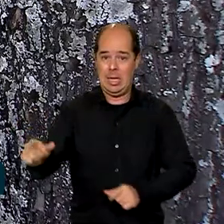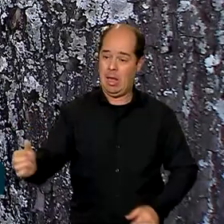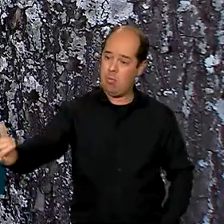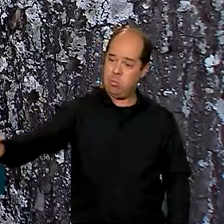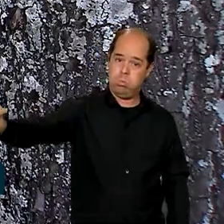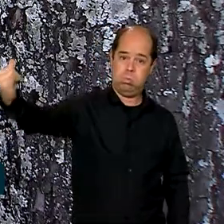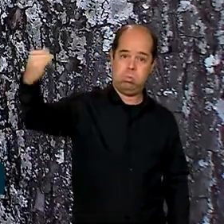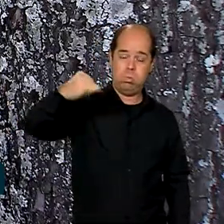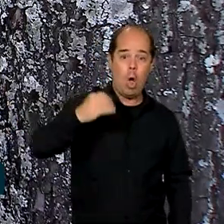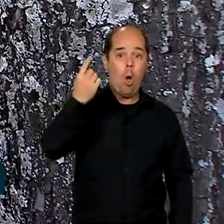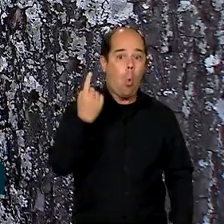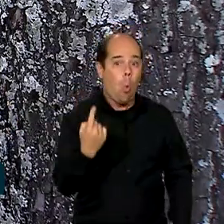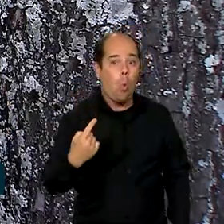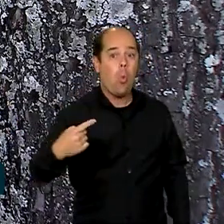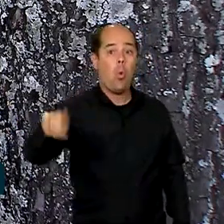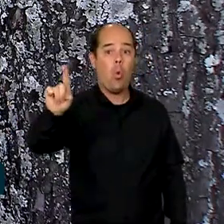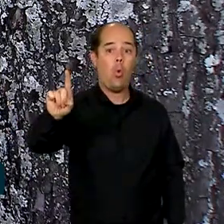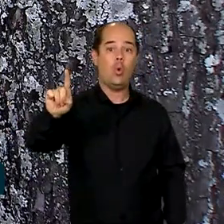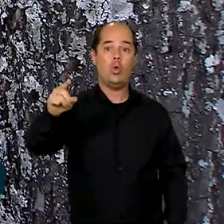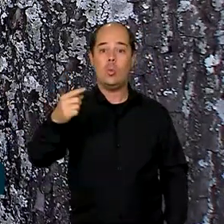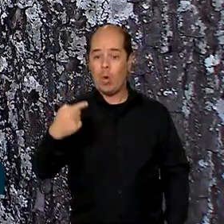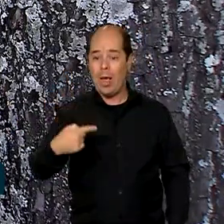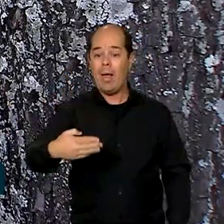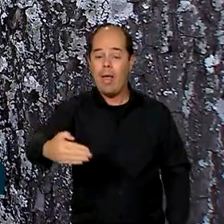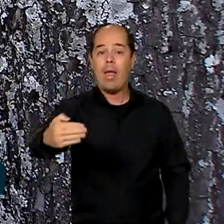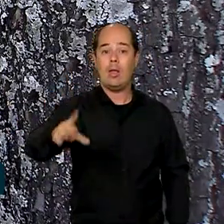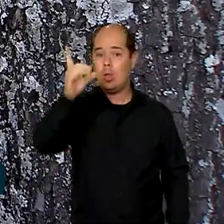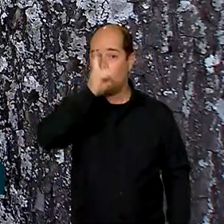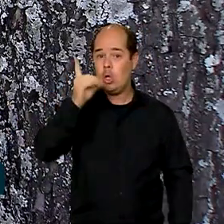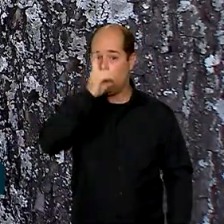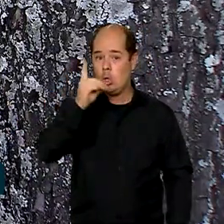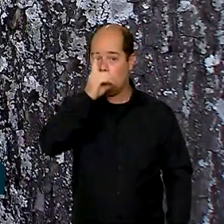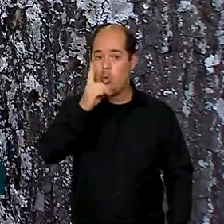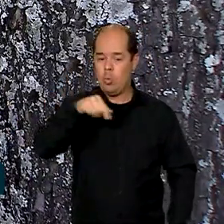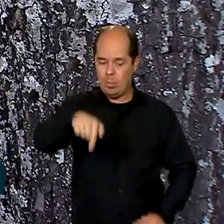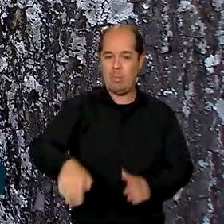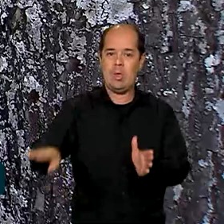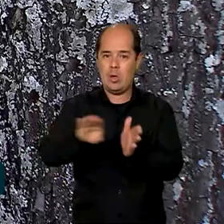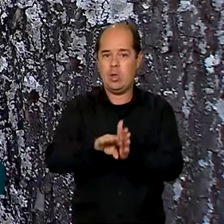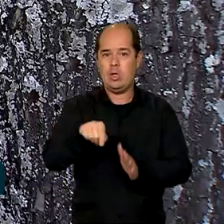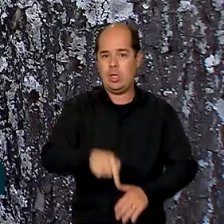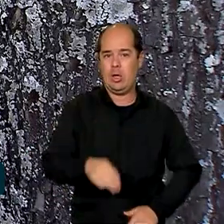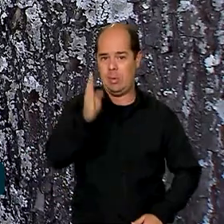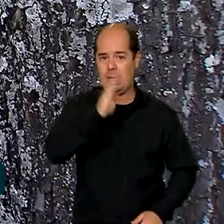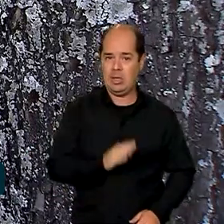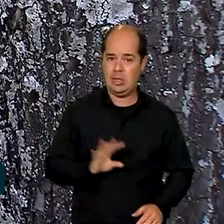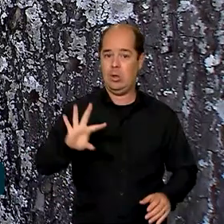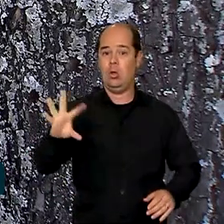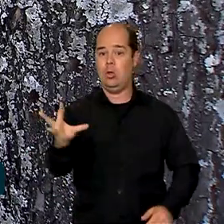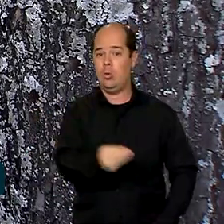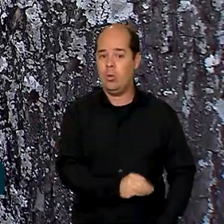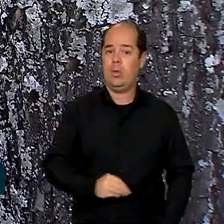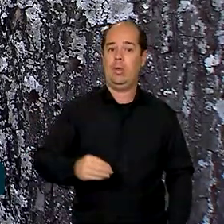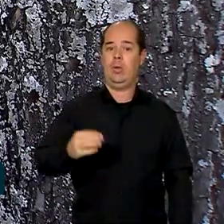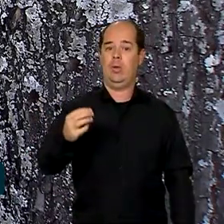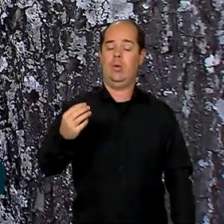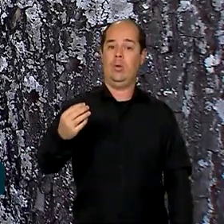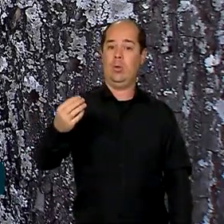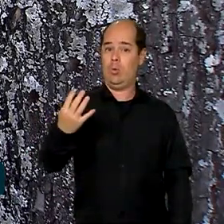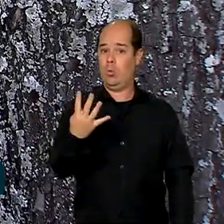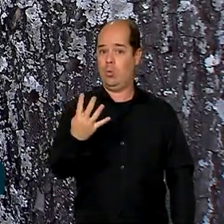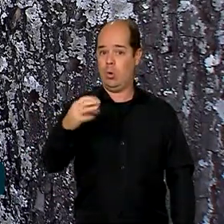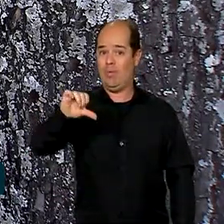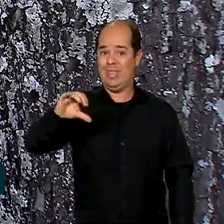avião tem pouso no Brasil, previsto para domingo, totalizando 900 brasileiros repatriados. O Ministério do Esporte